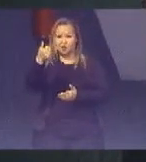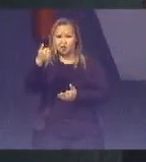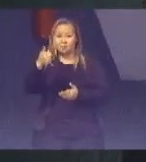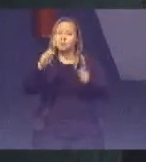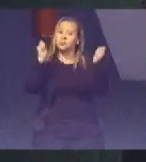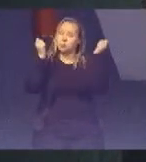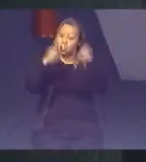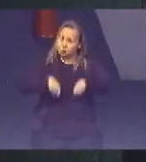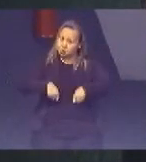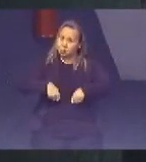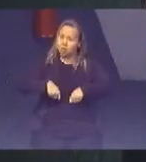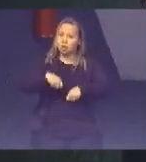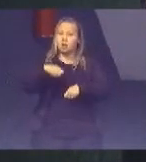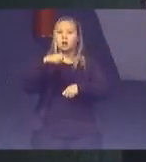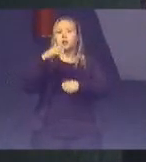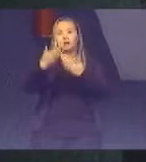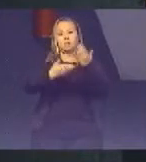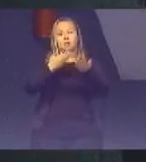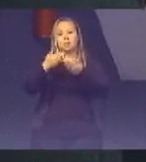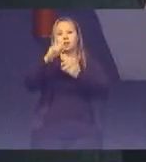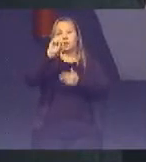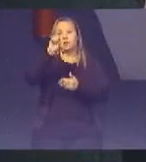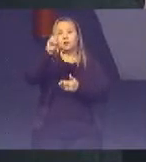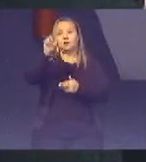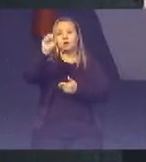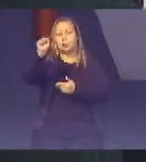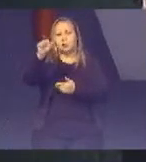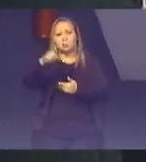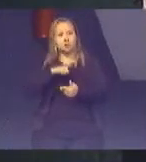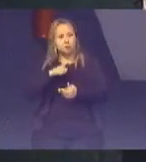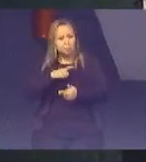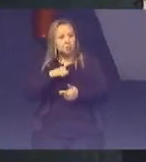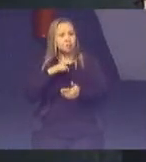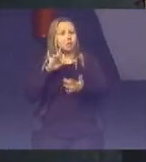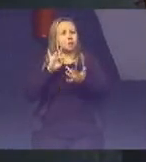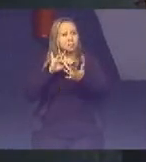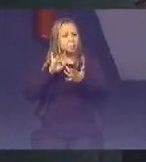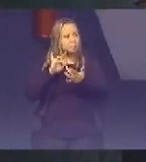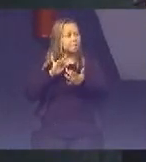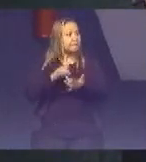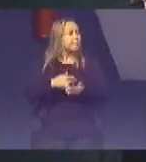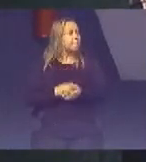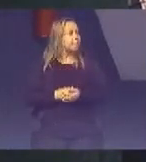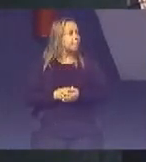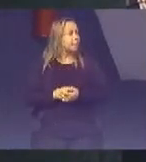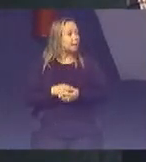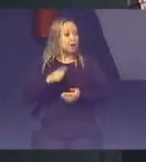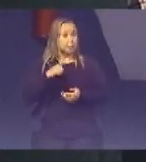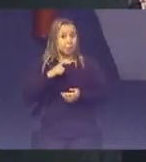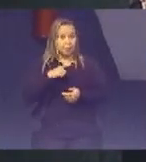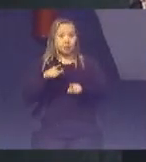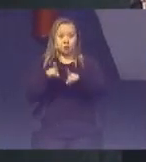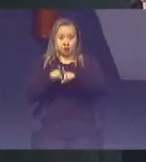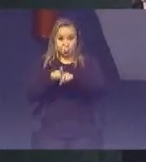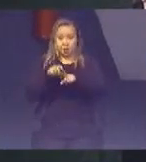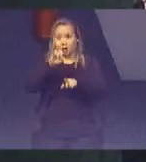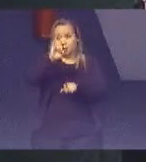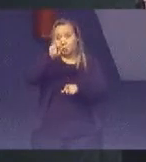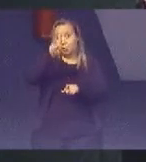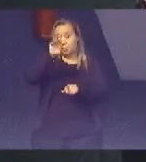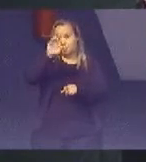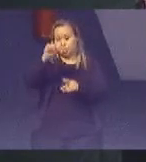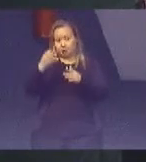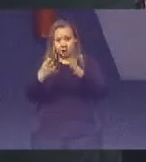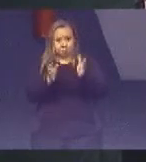Resultado Os ODS E temos contado Quero fazer um agradecimento Público Ao IPEA Tem sido um